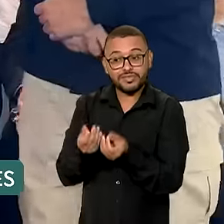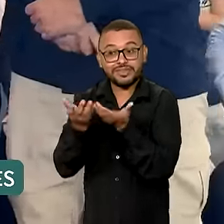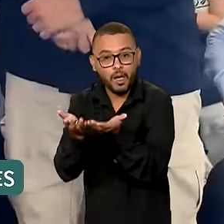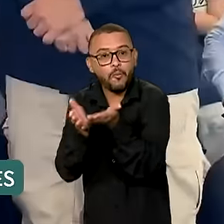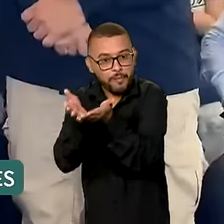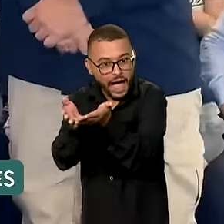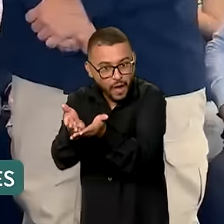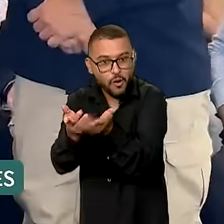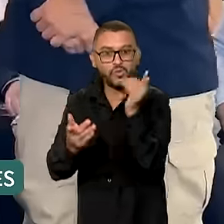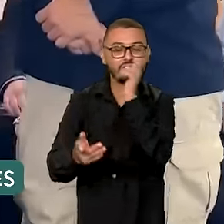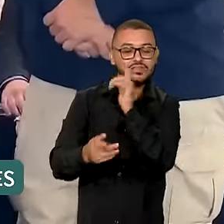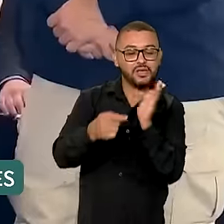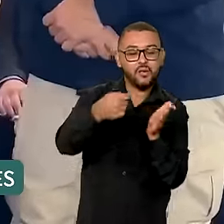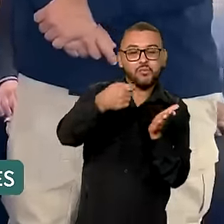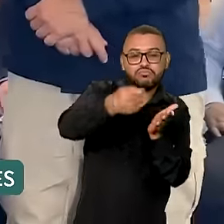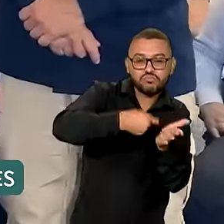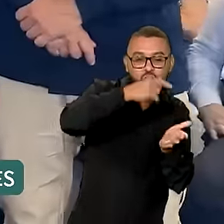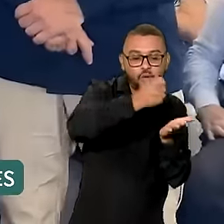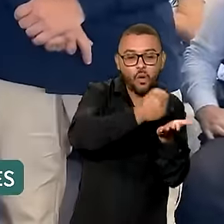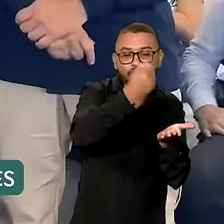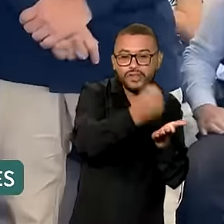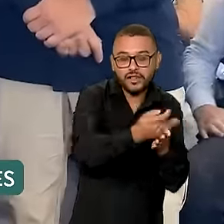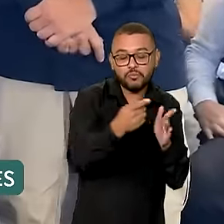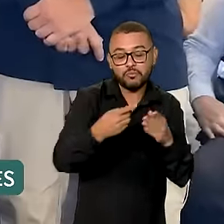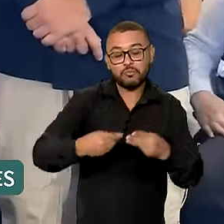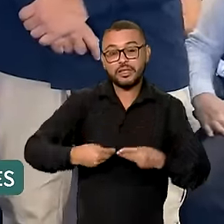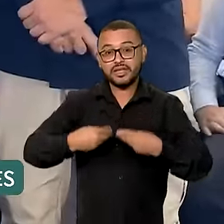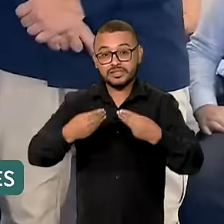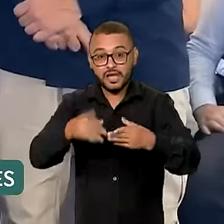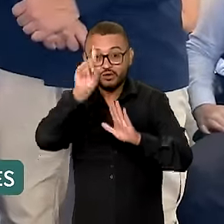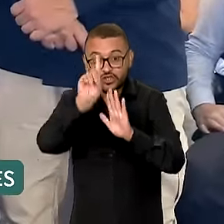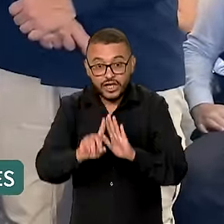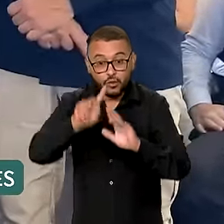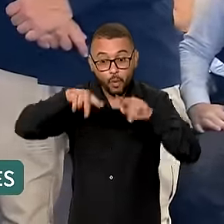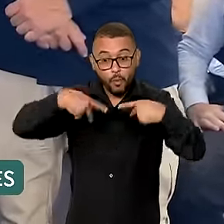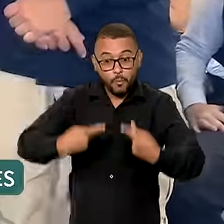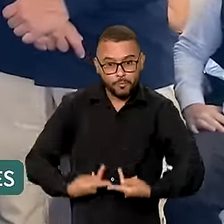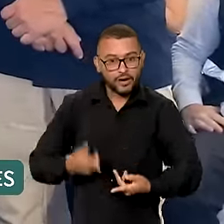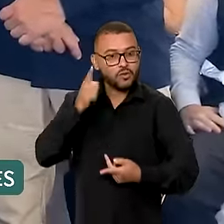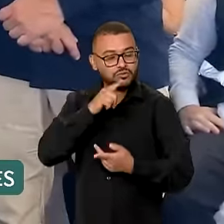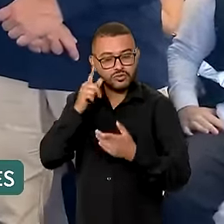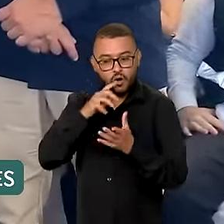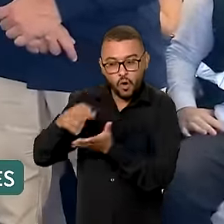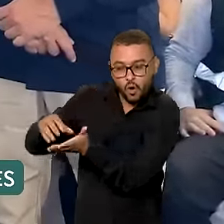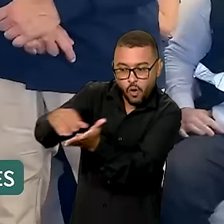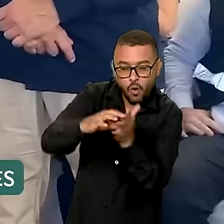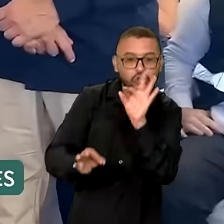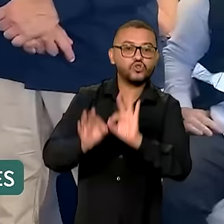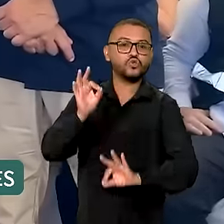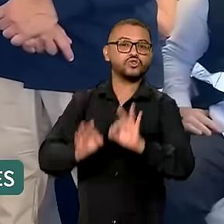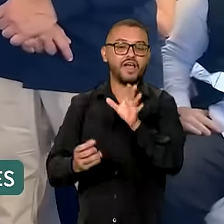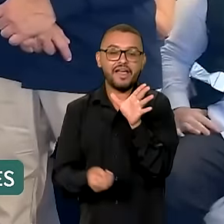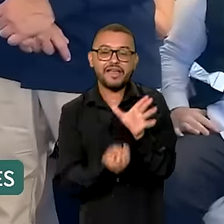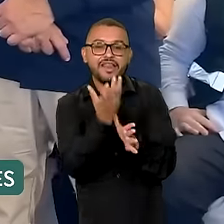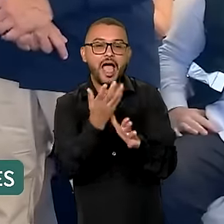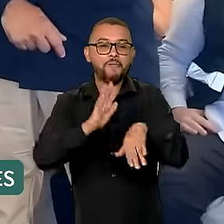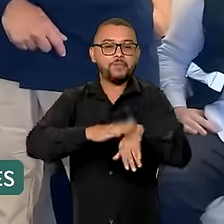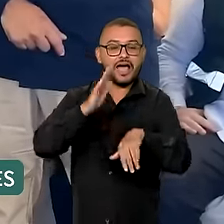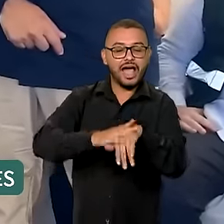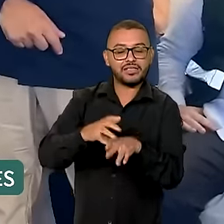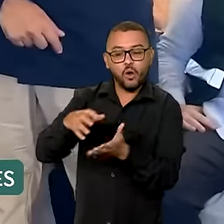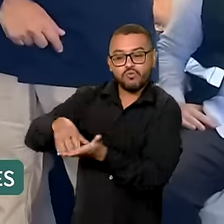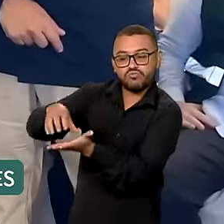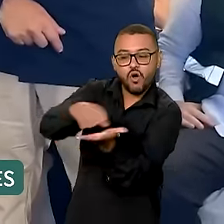barcos, também foi assinado um pacto entre o Ministério dos Direitos Humanos e órgãos da Justiça, para a criação de